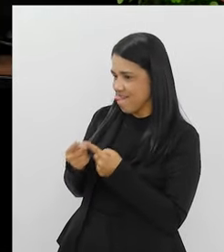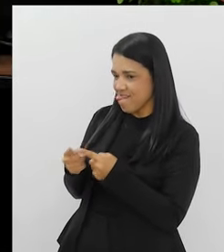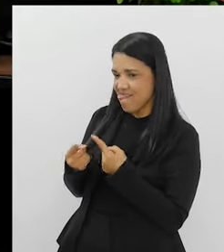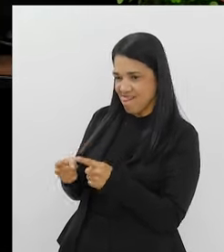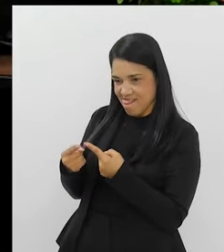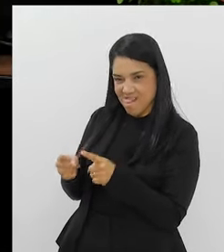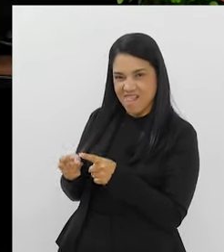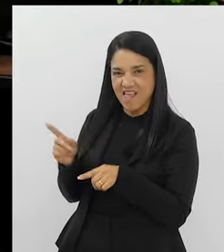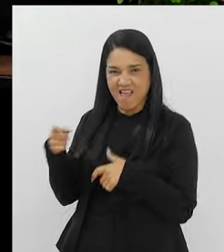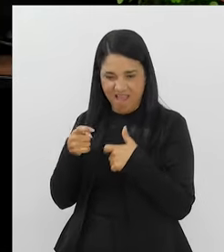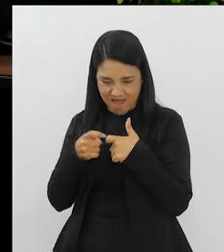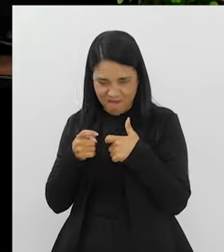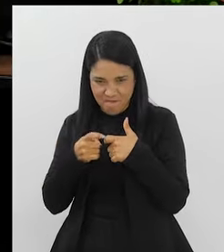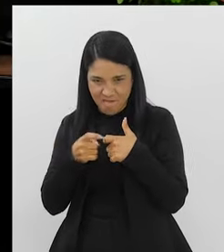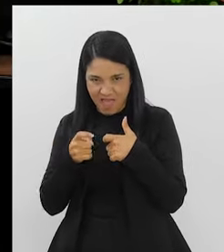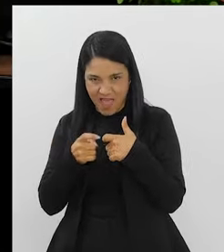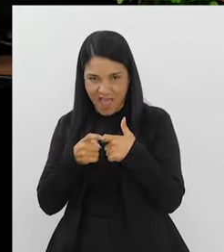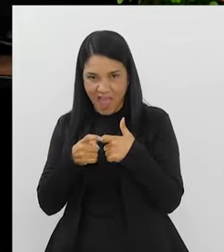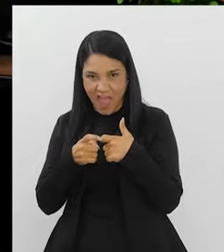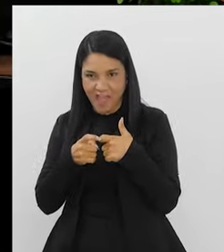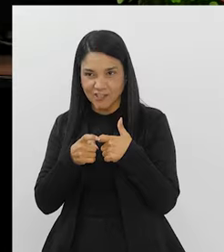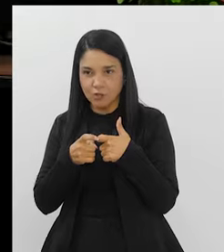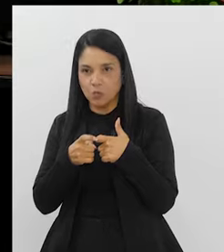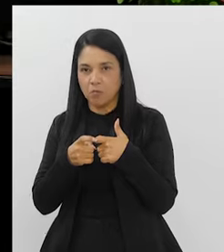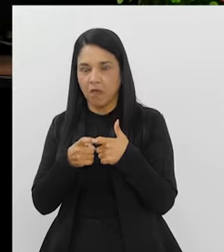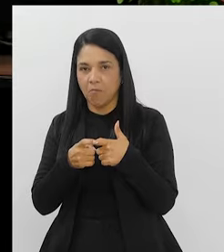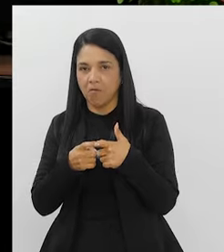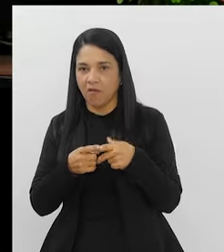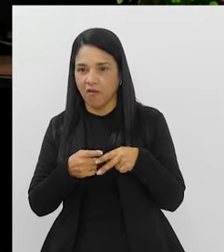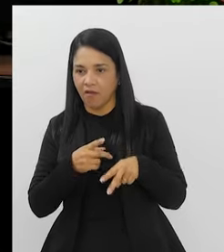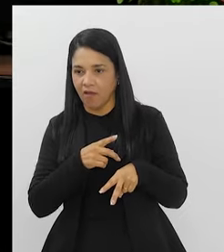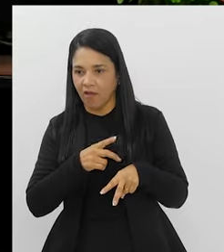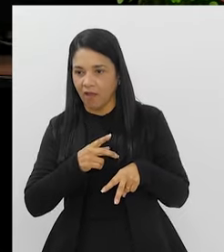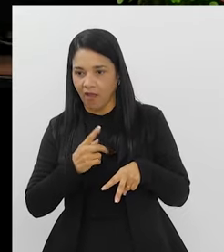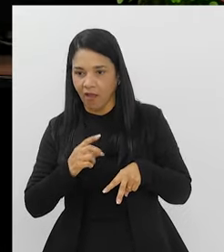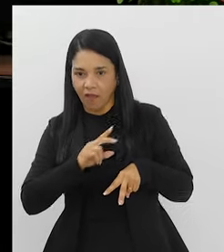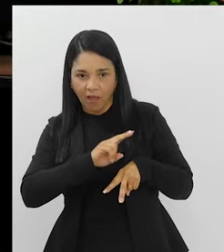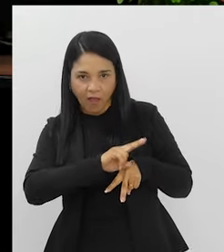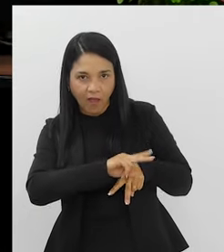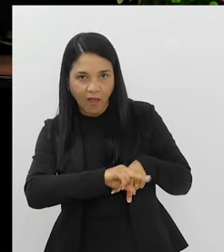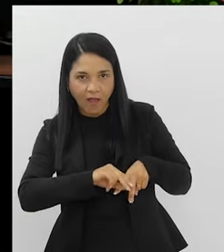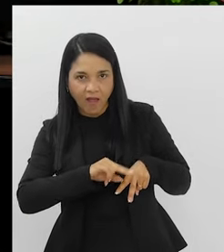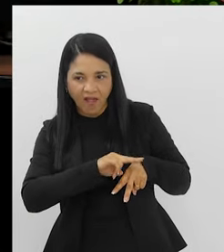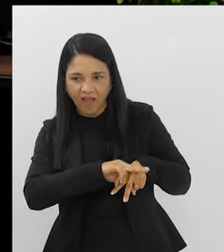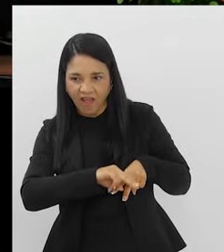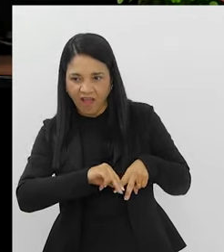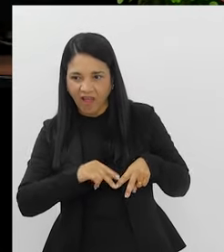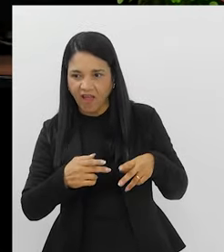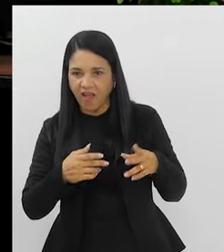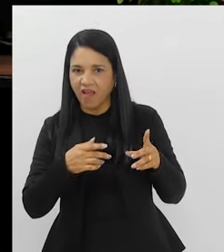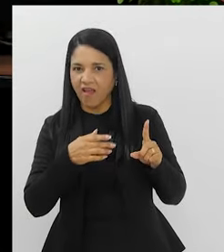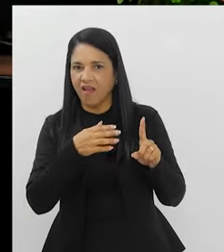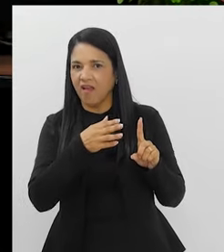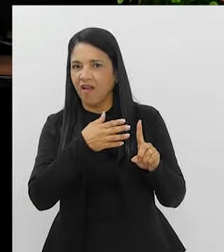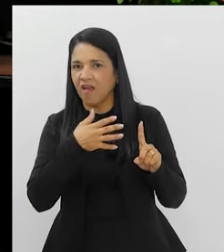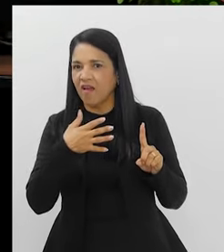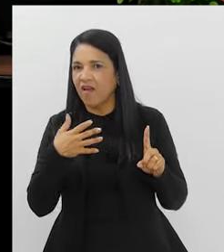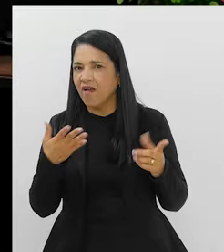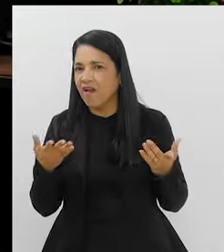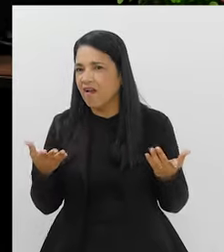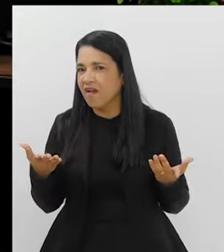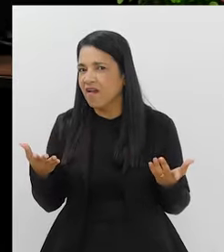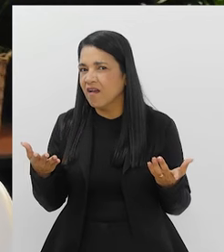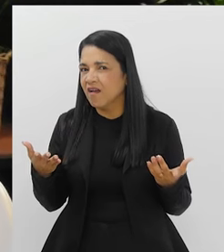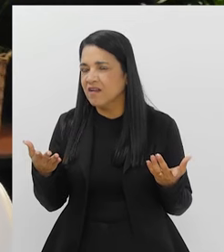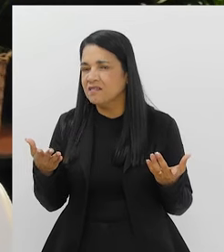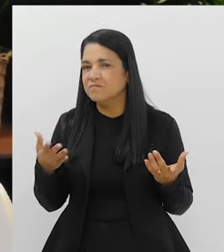coisa de que proctologista é para homossexuais, gente, isso é tão... É horroroso de ouvir uma coisa dessa.